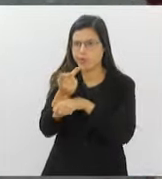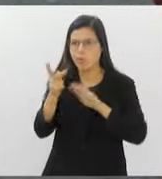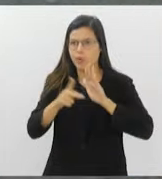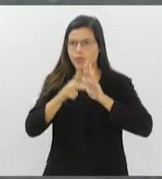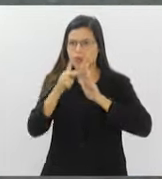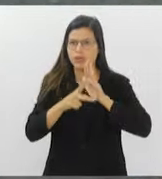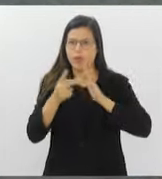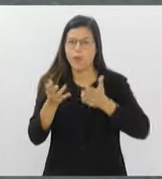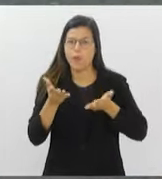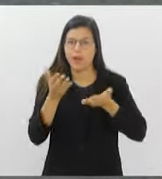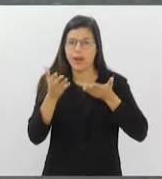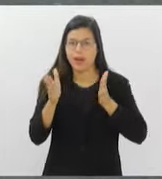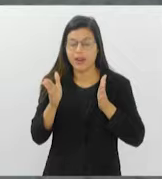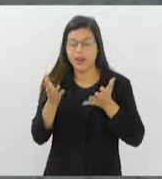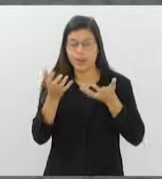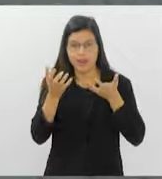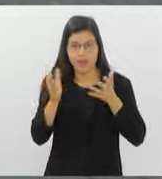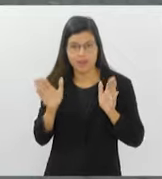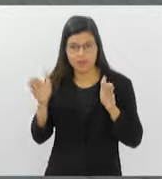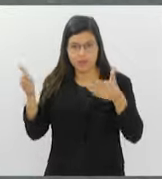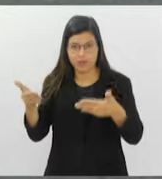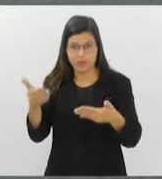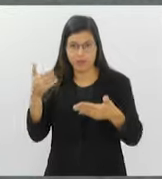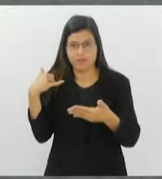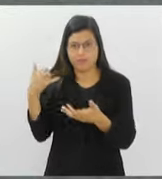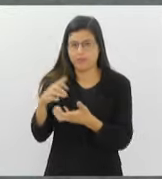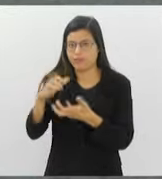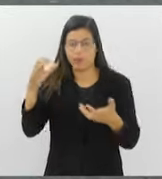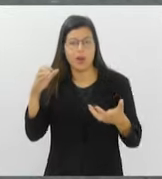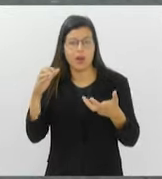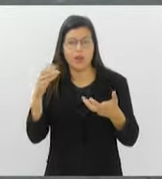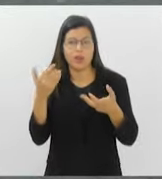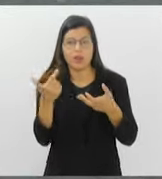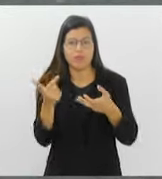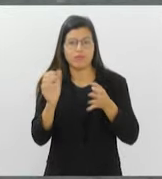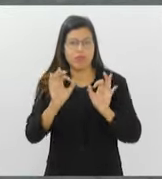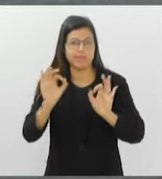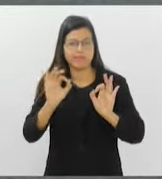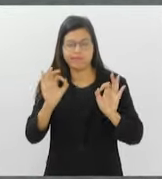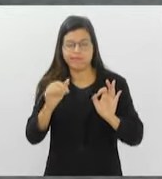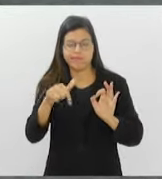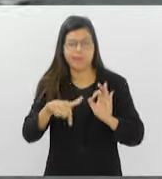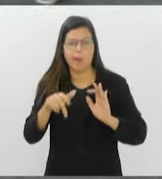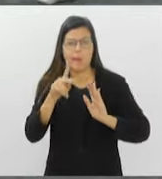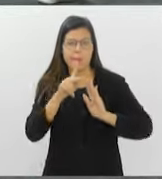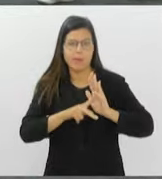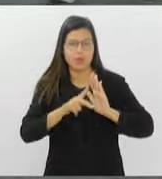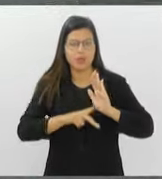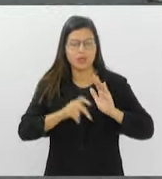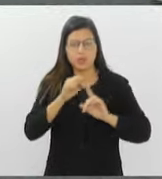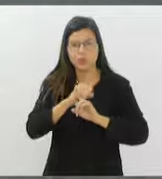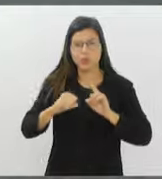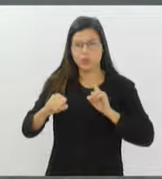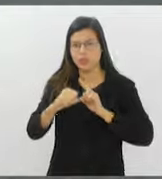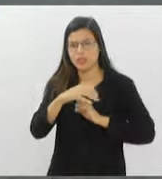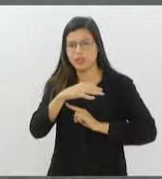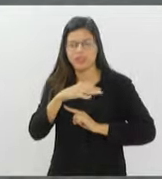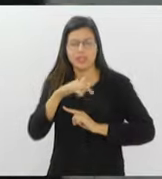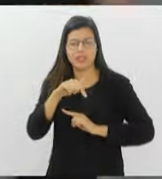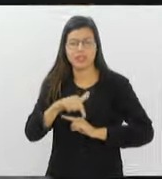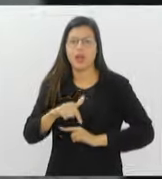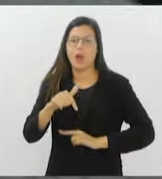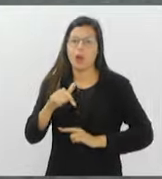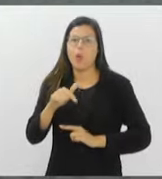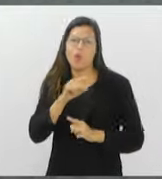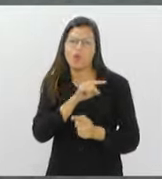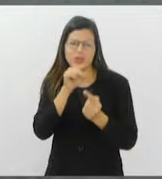foco de idosos, que não tem nenhum projeto social nem no Rio de Janeiro nem no Brasil, com a logística do nosso Flor Generosa.